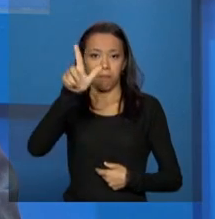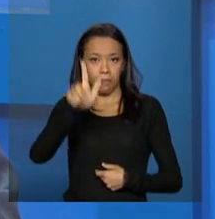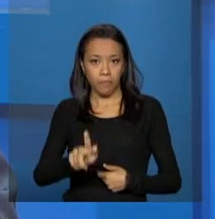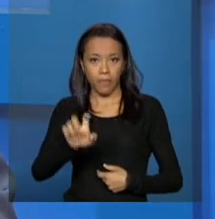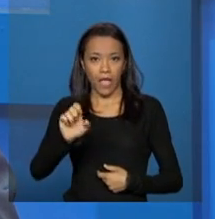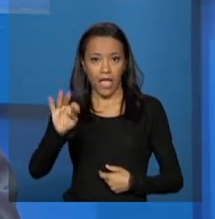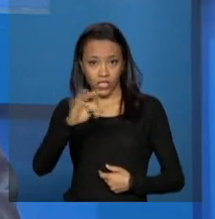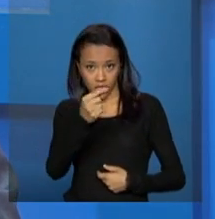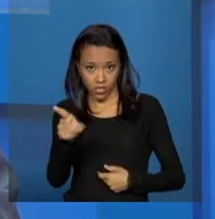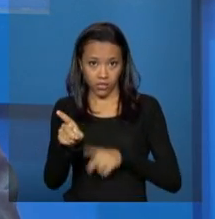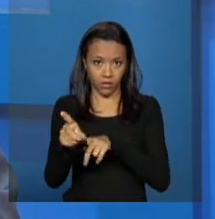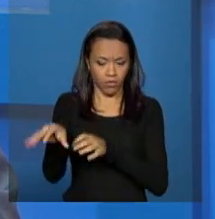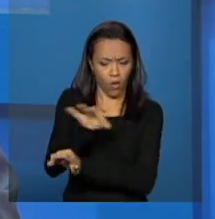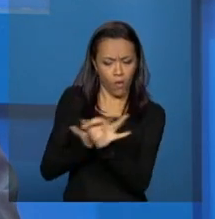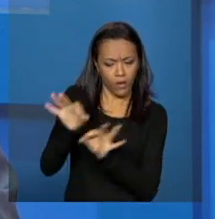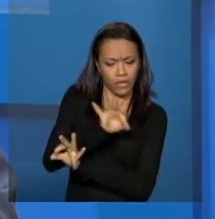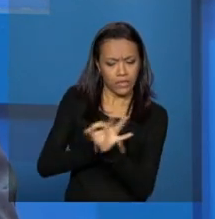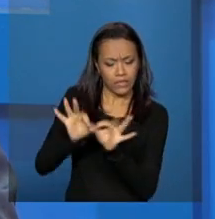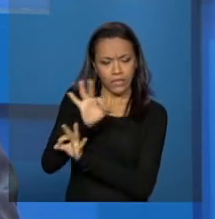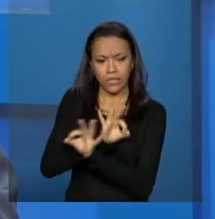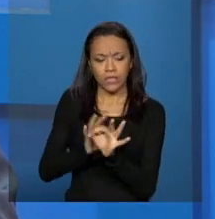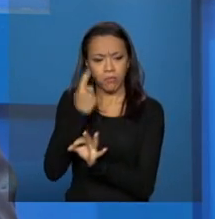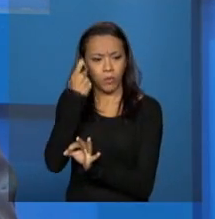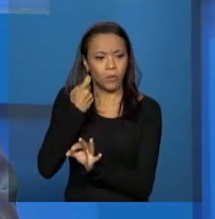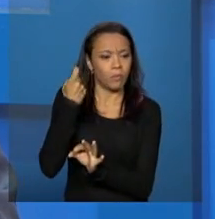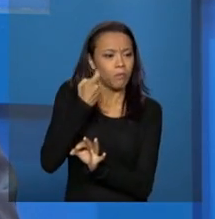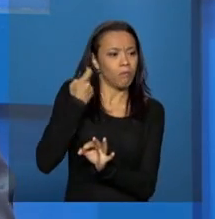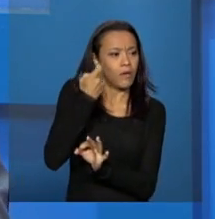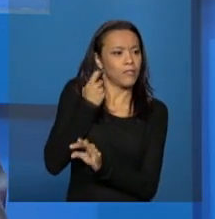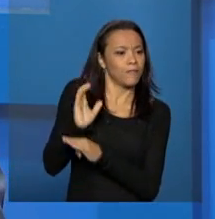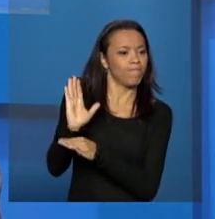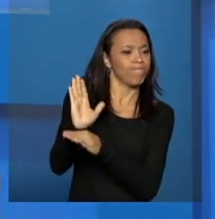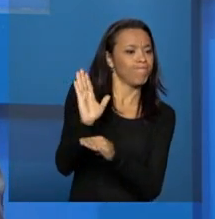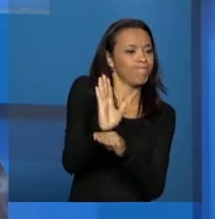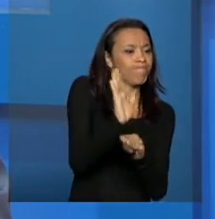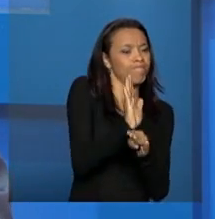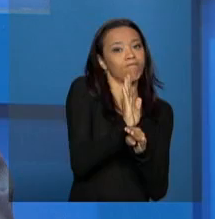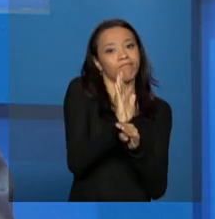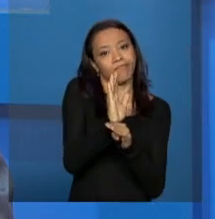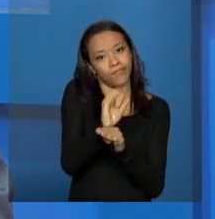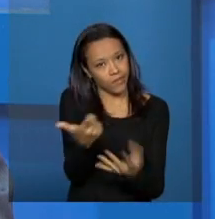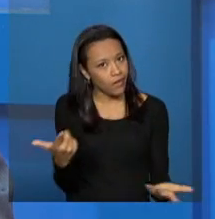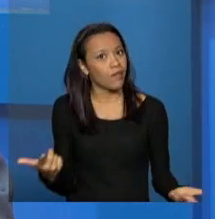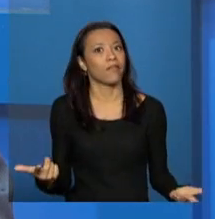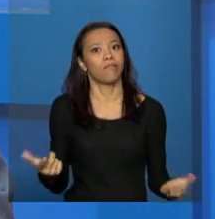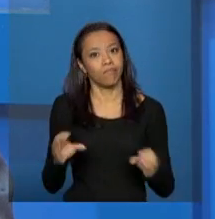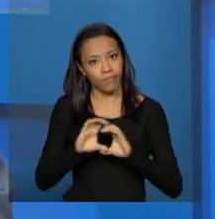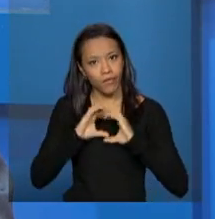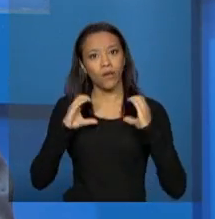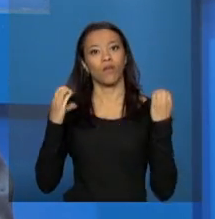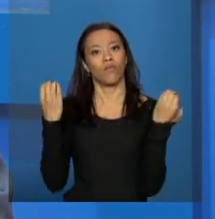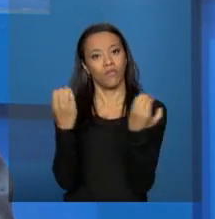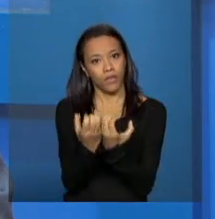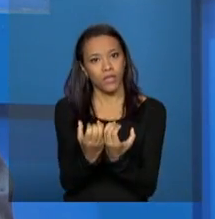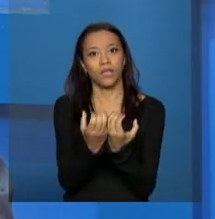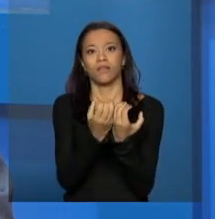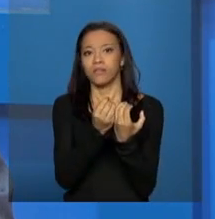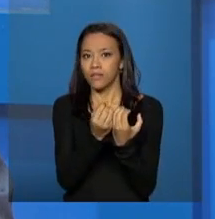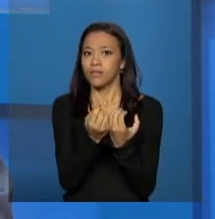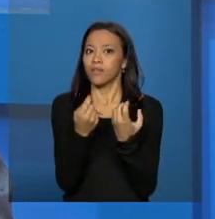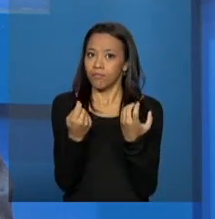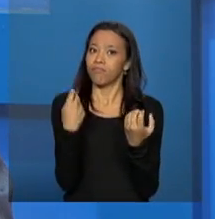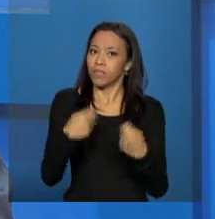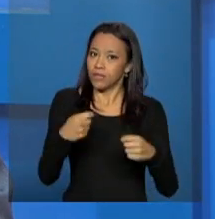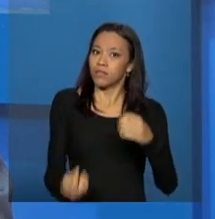assistência social nessa perspectiva, automaticamente a conferência é uma das ações a serem feitas e